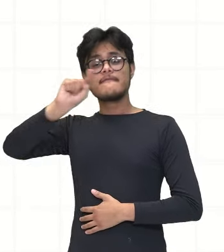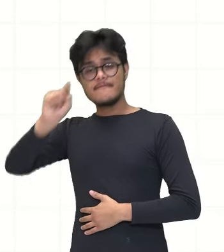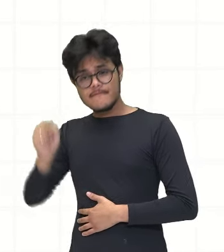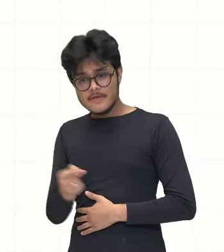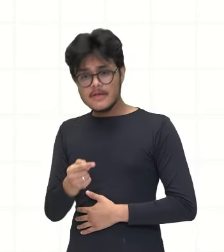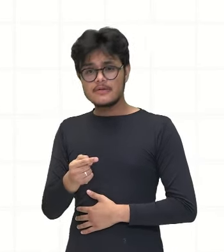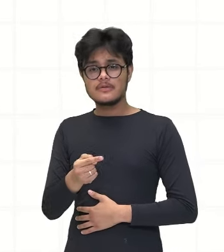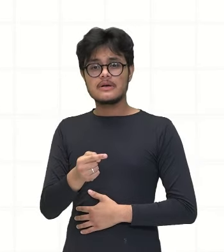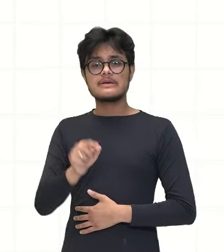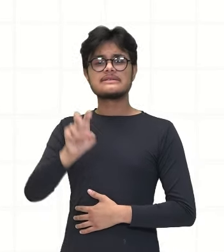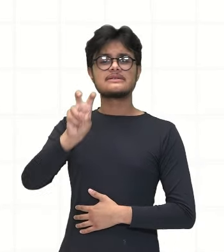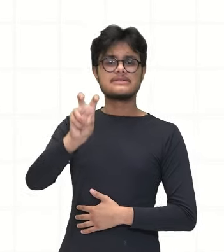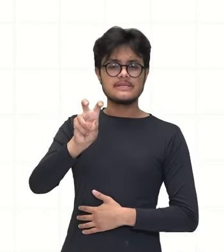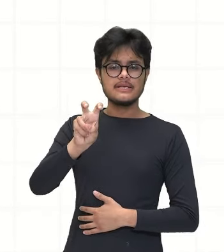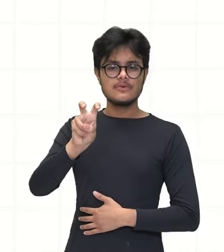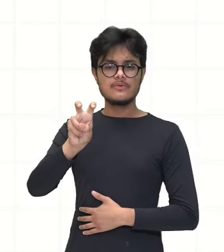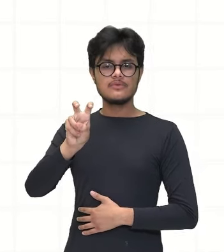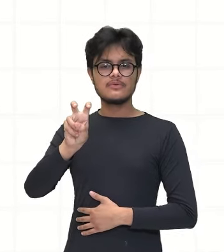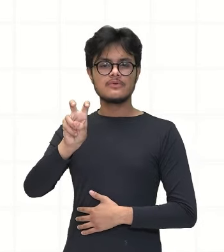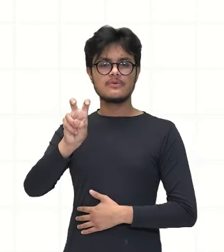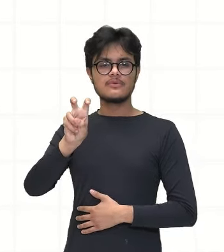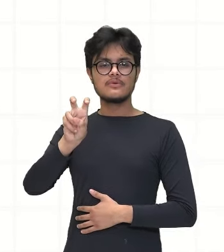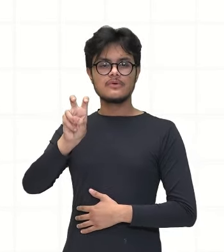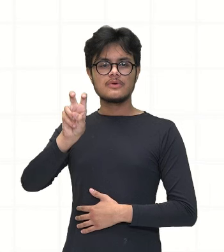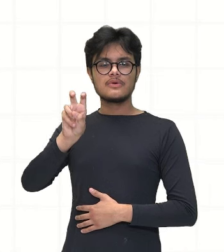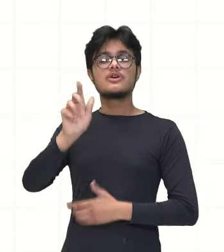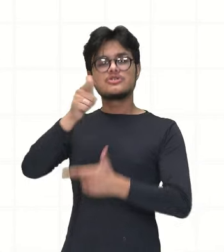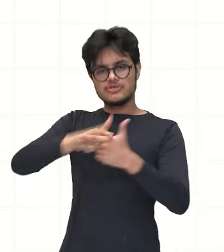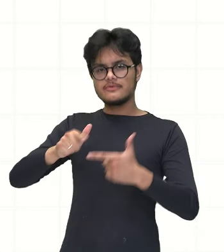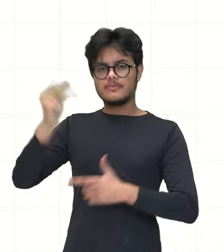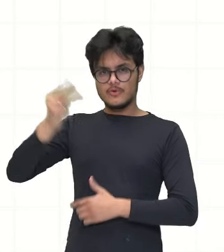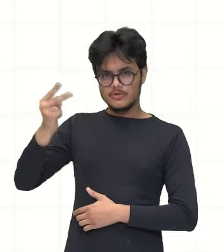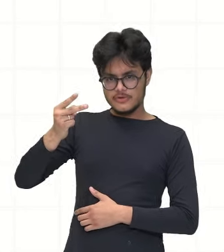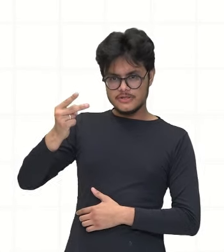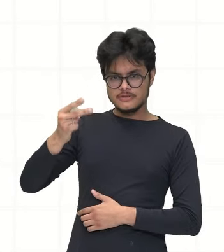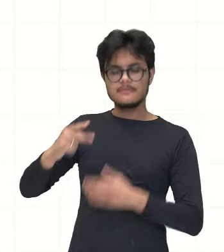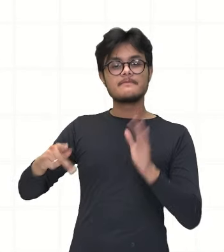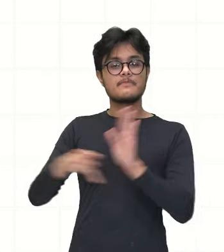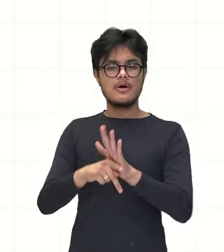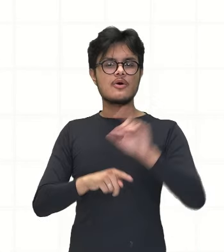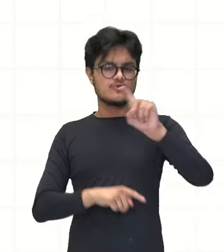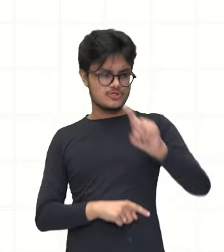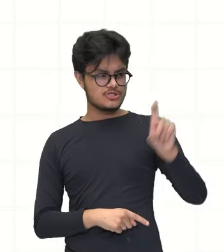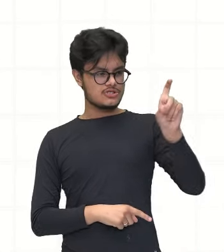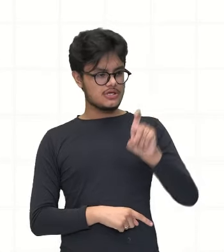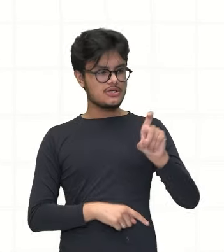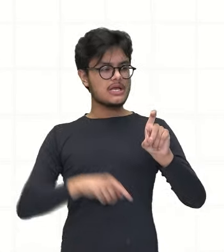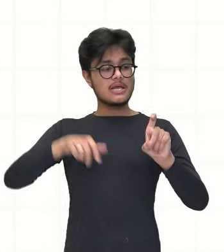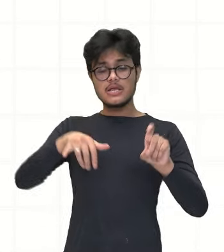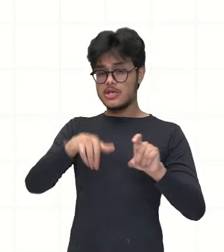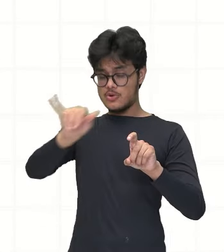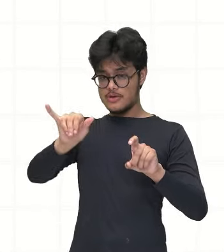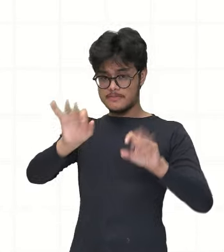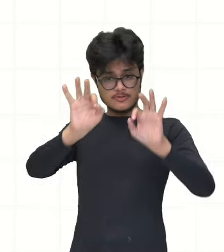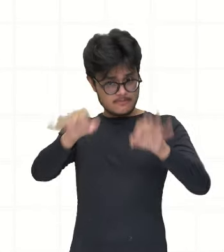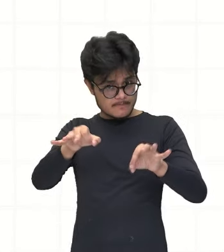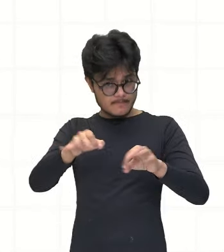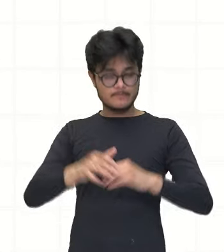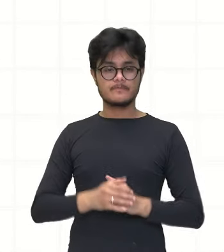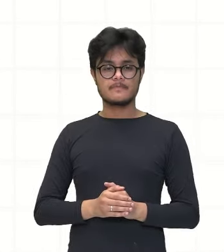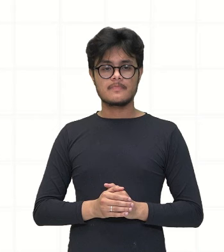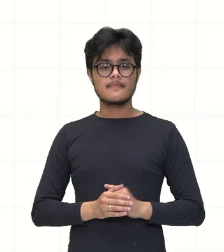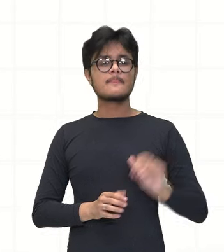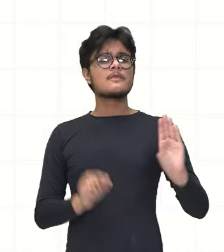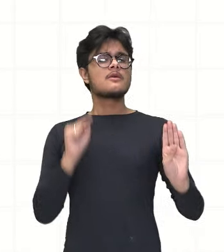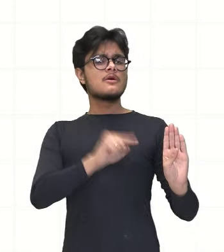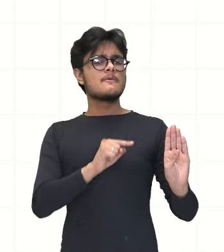5 sobre 2, né? Primeiro você escreve o X depois você escreve o Y, certo? E no ponto